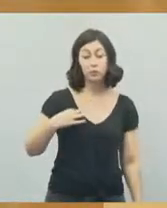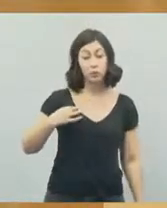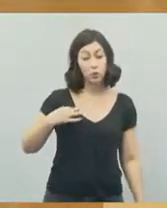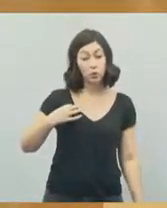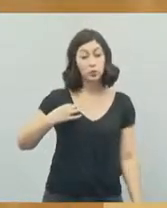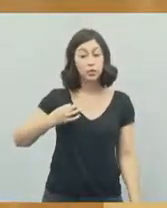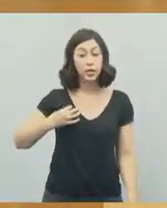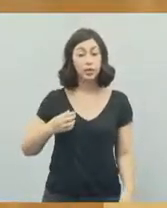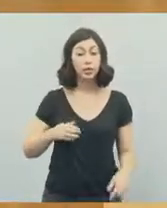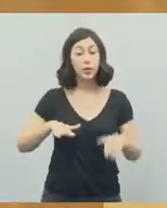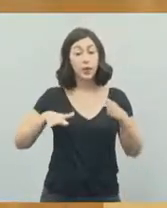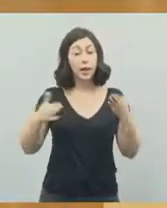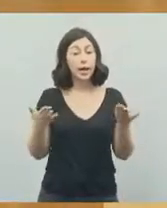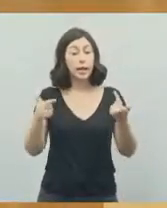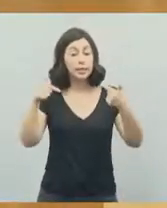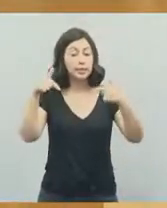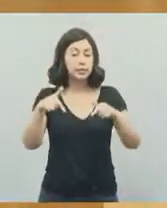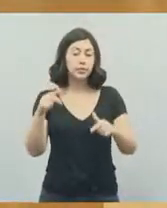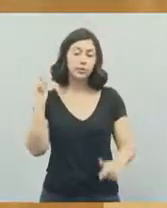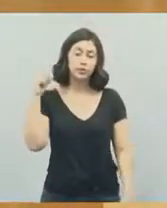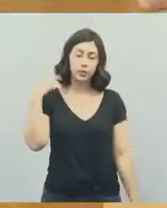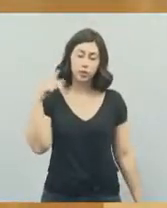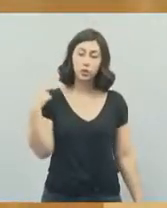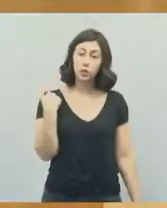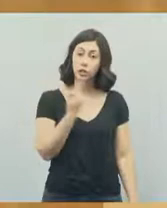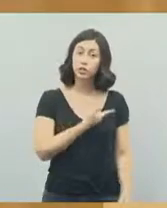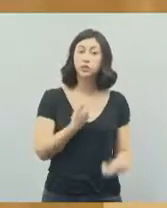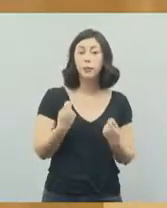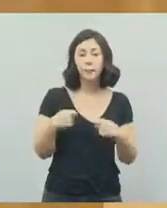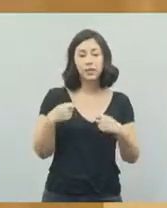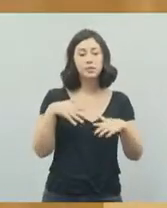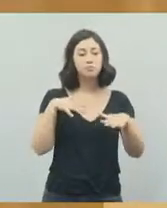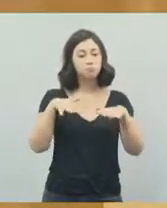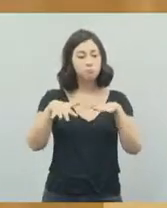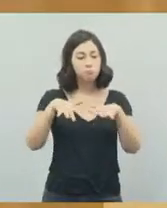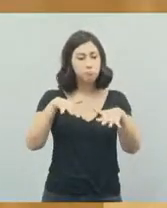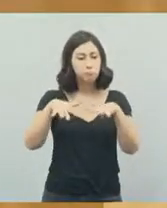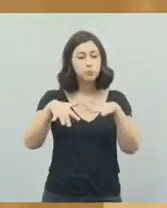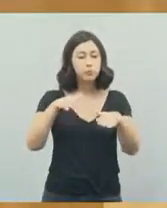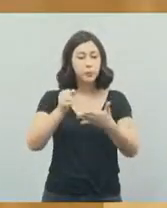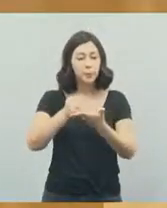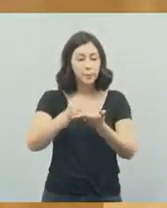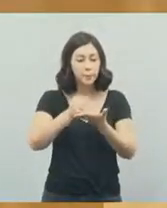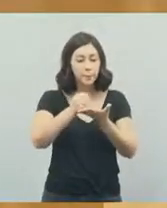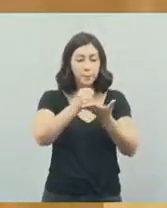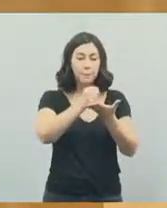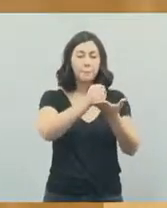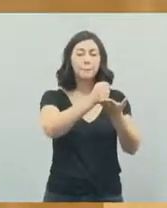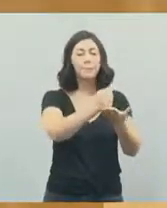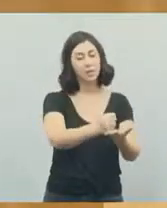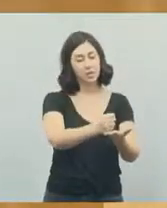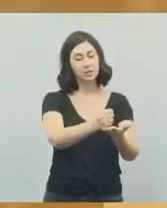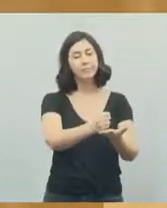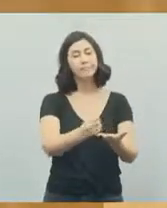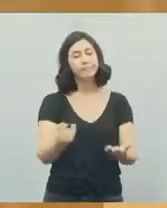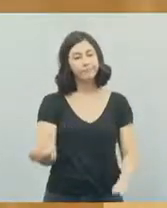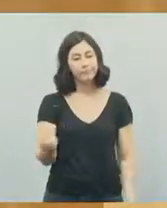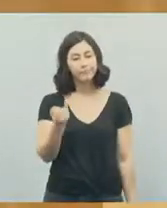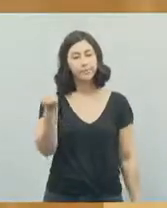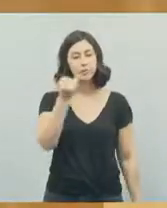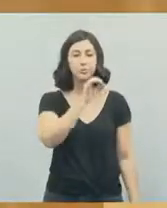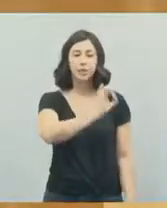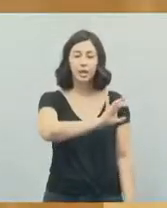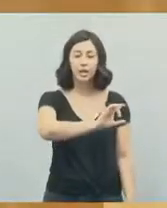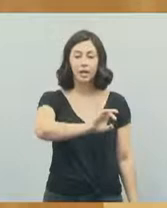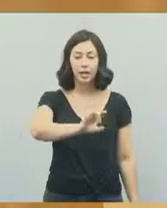vereadores dessa casa, temos que se mobilizar para dar todo o apoio necessário para